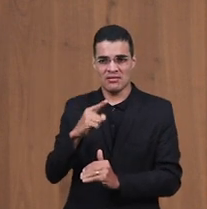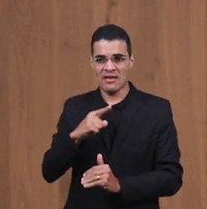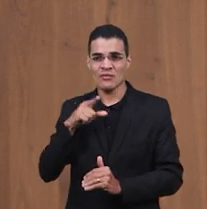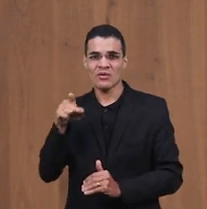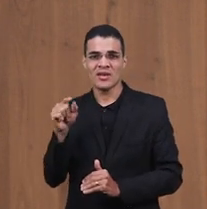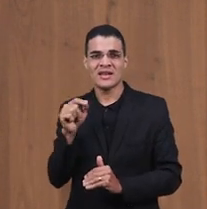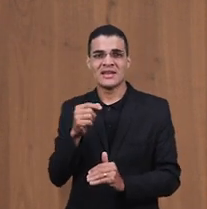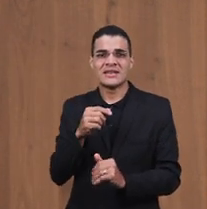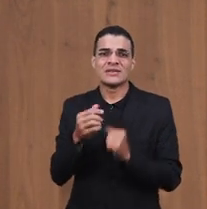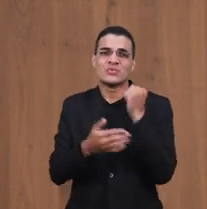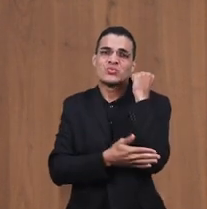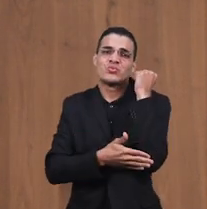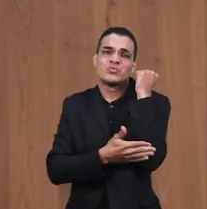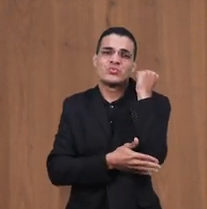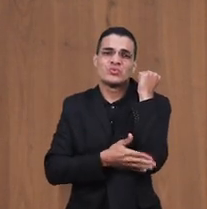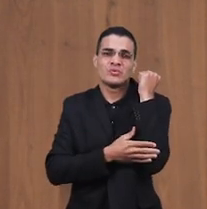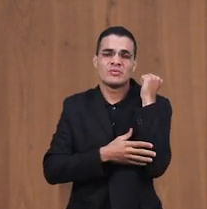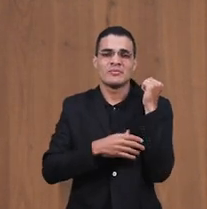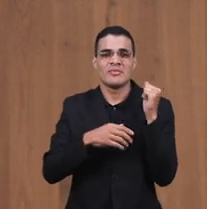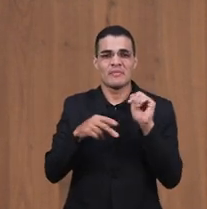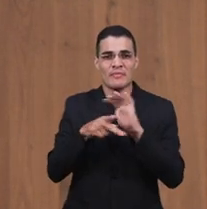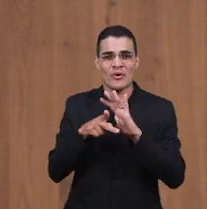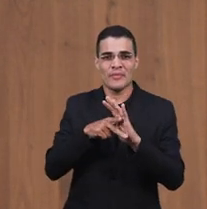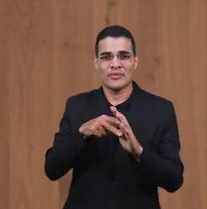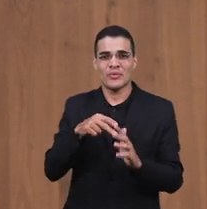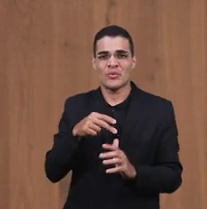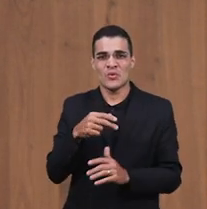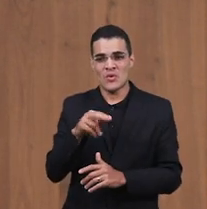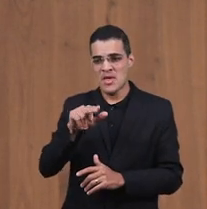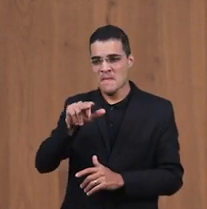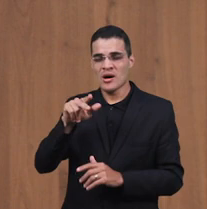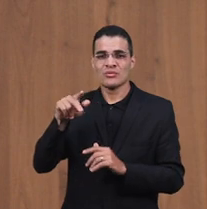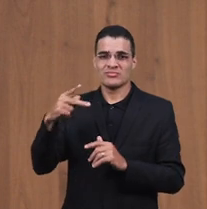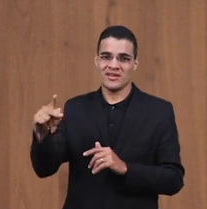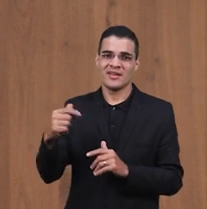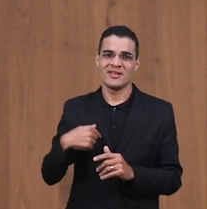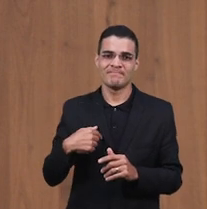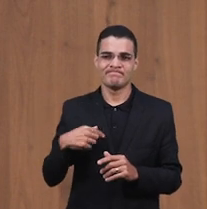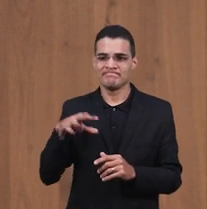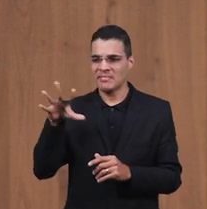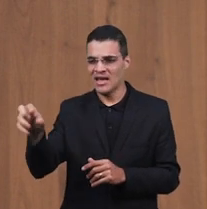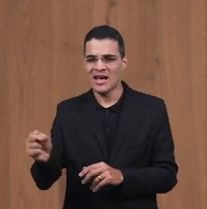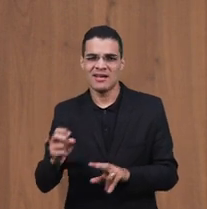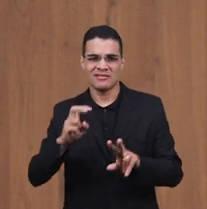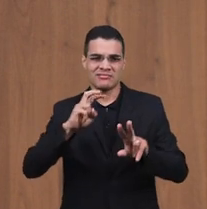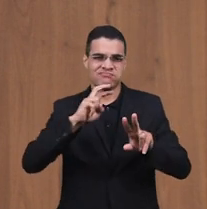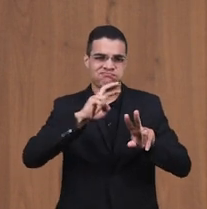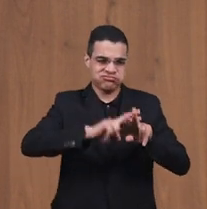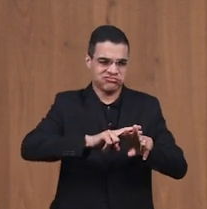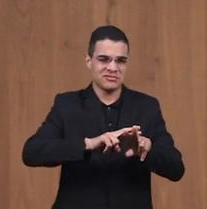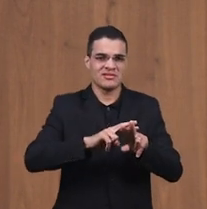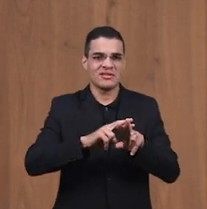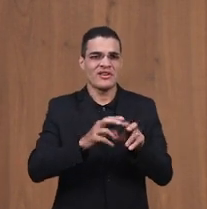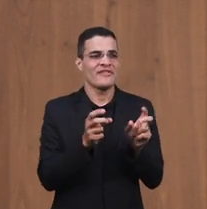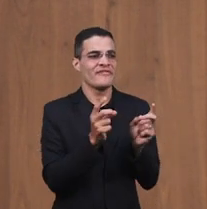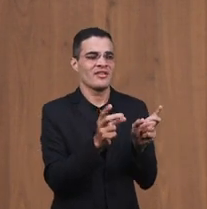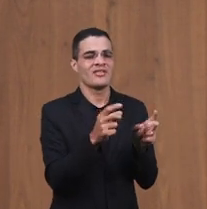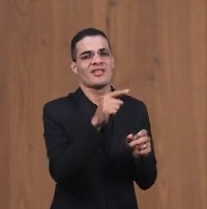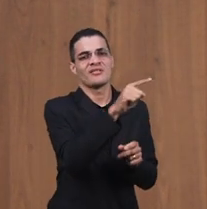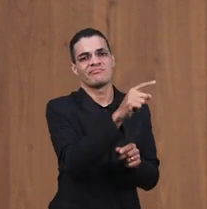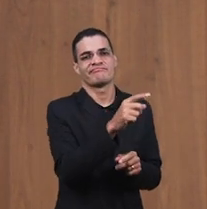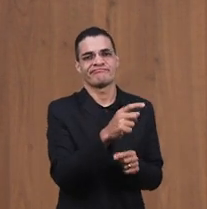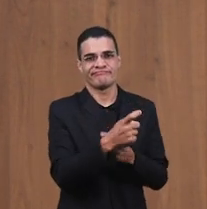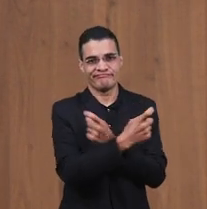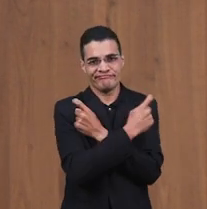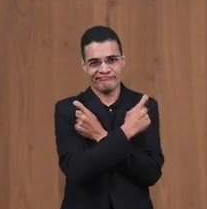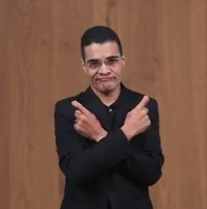ciúme de José E eles então pegaram José E venderam José como escravo Para os ismaelitas Para ir para o Egito